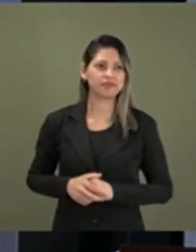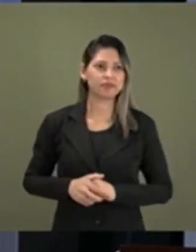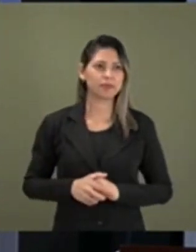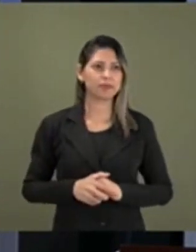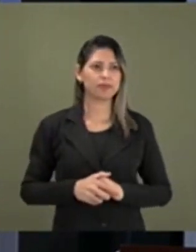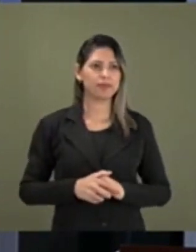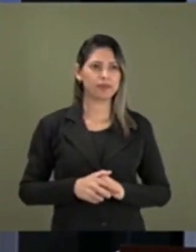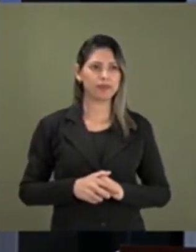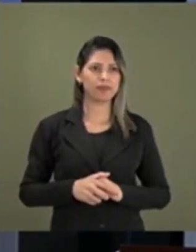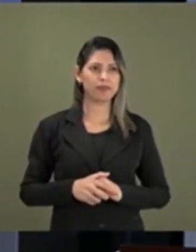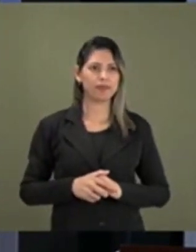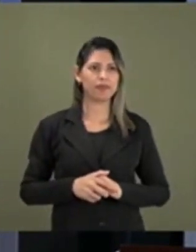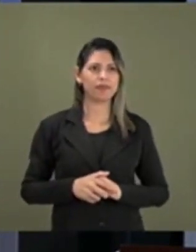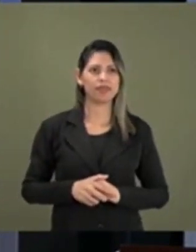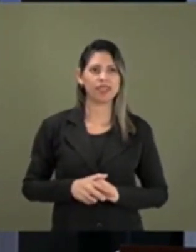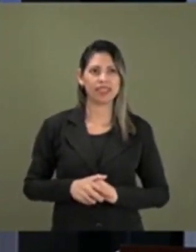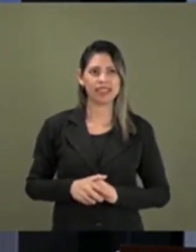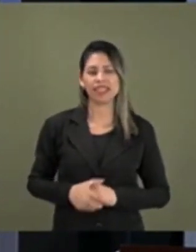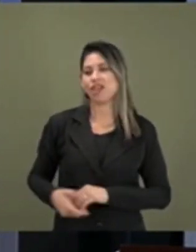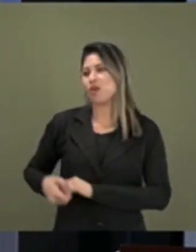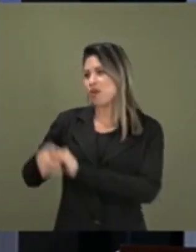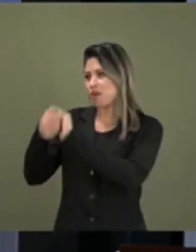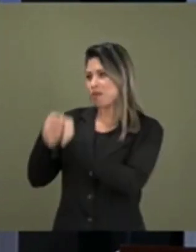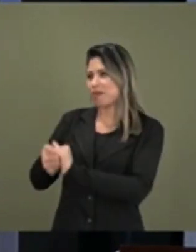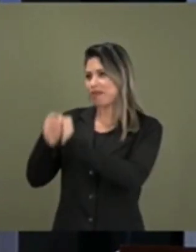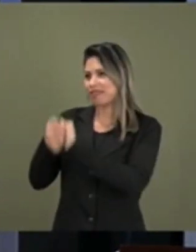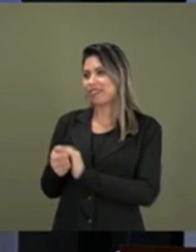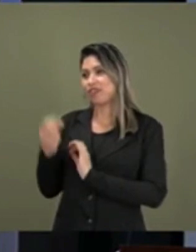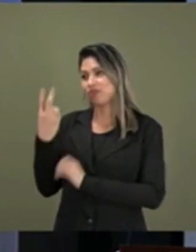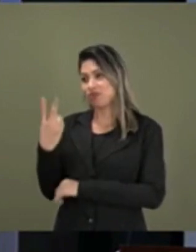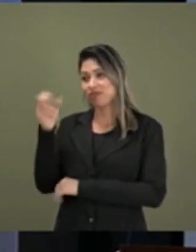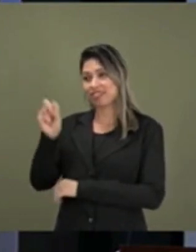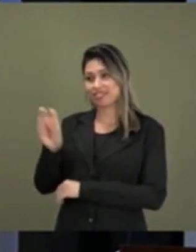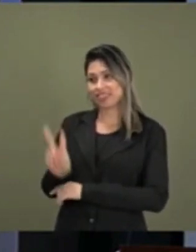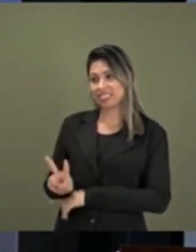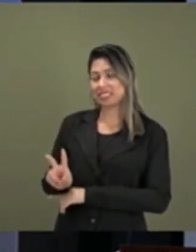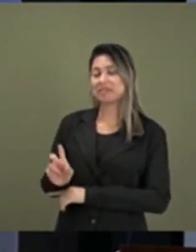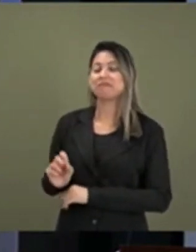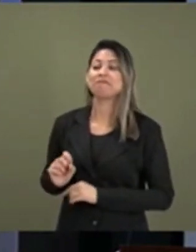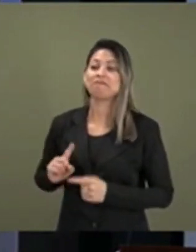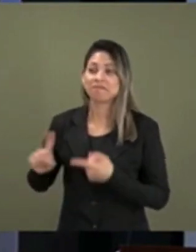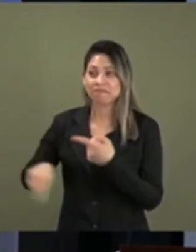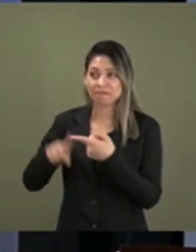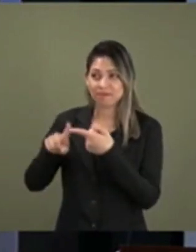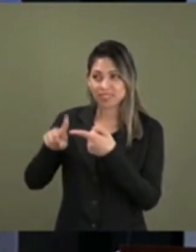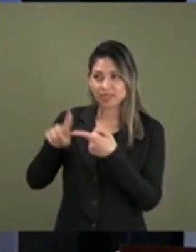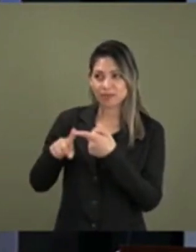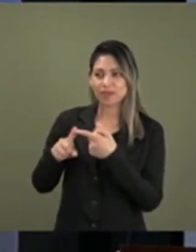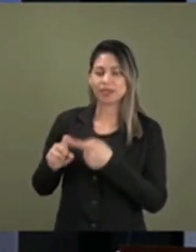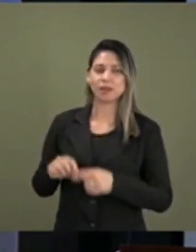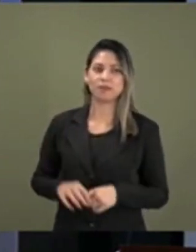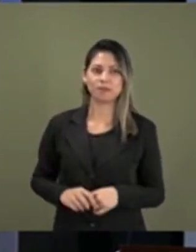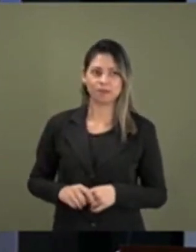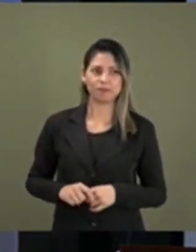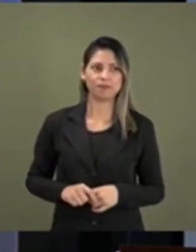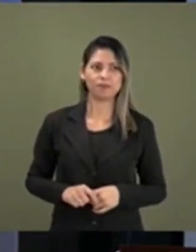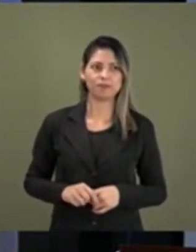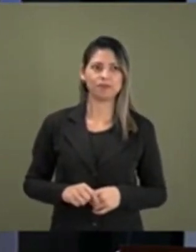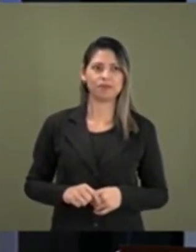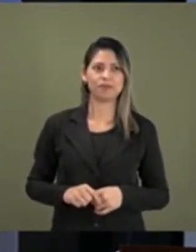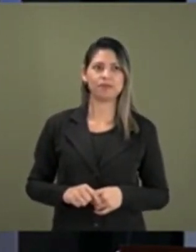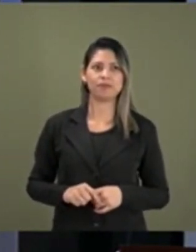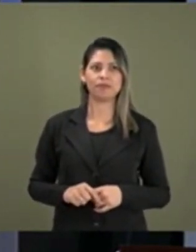cumprimentar a senhora duas vezes. Primeiro, pelo que a senhora fez